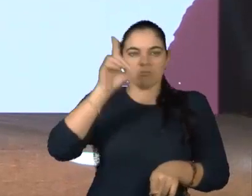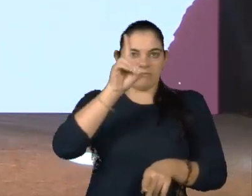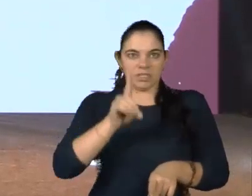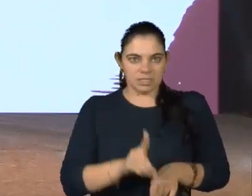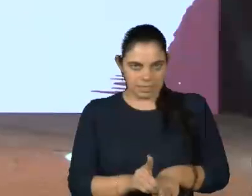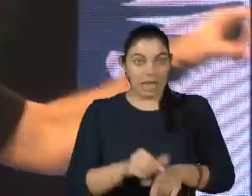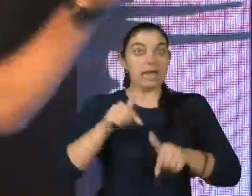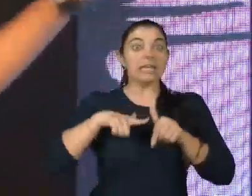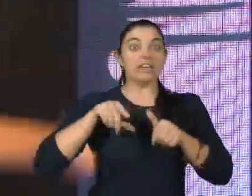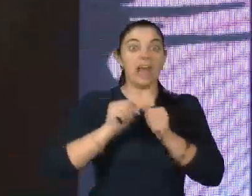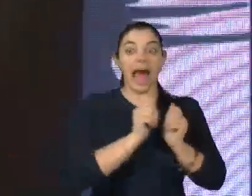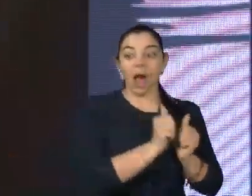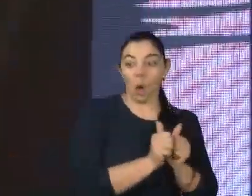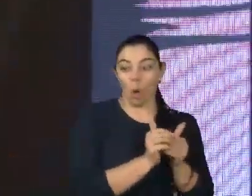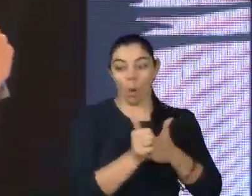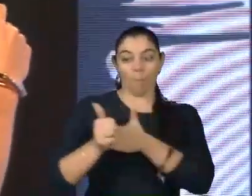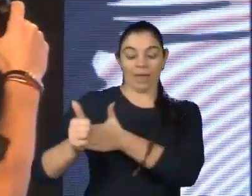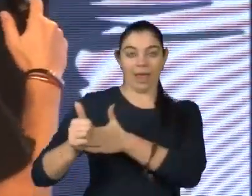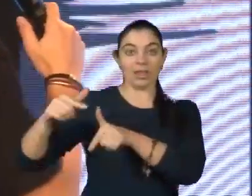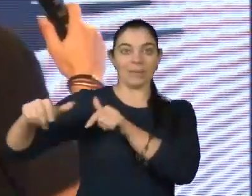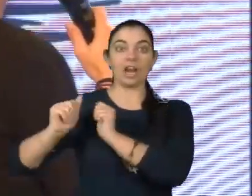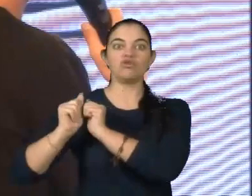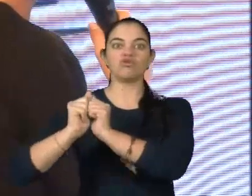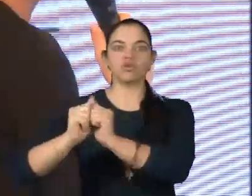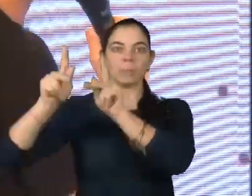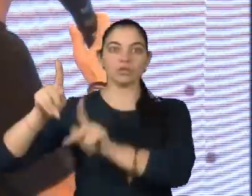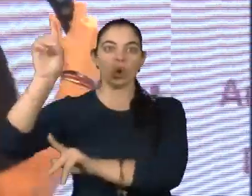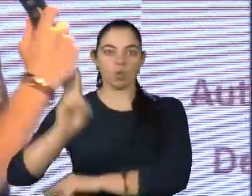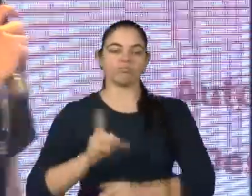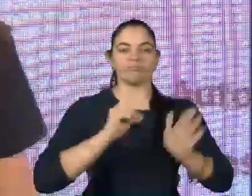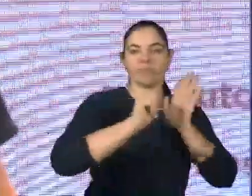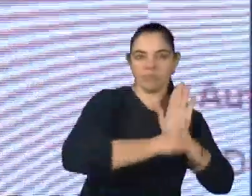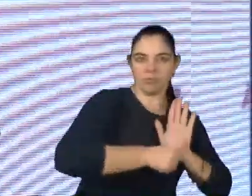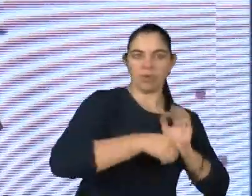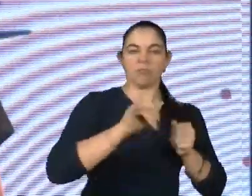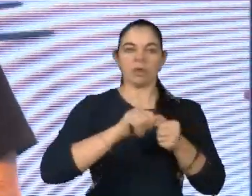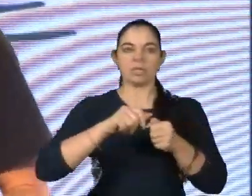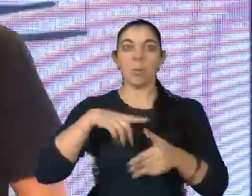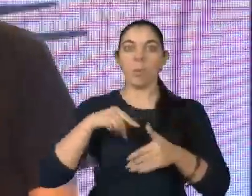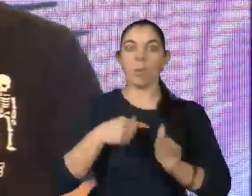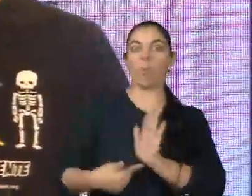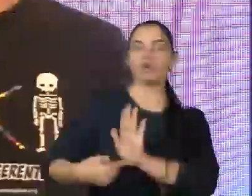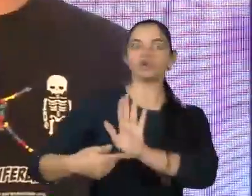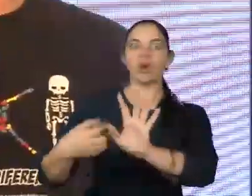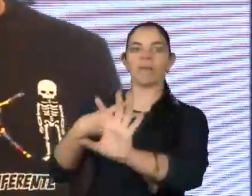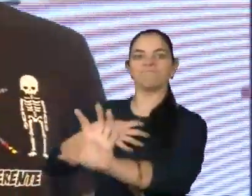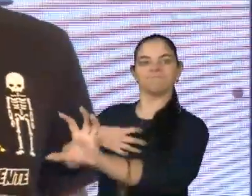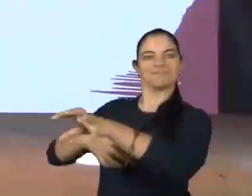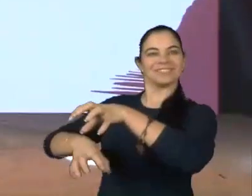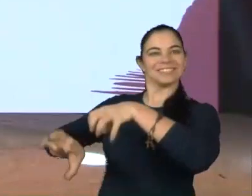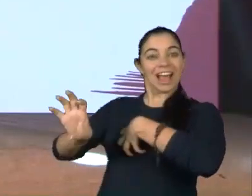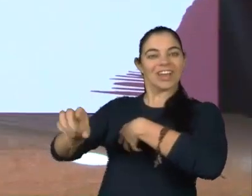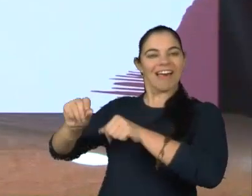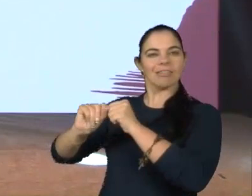que trabalharam com as pessoas com síndrome de Down, o estudo mostrou um aumento de empatia, da